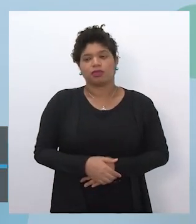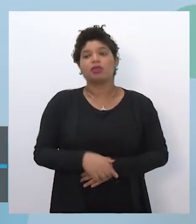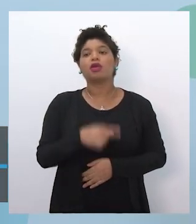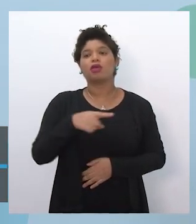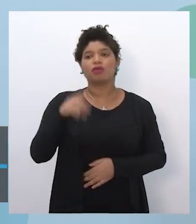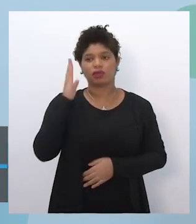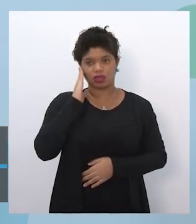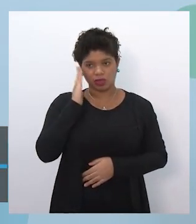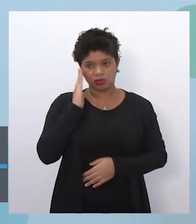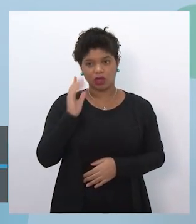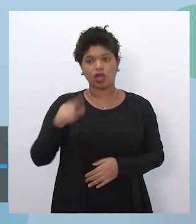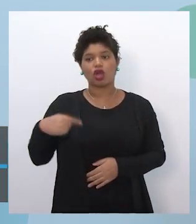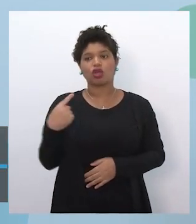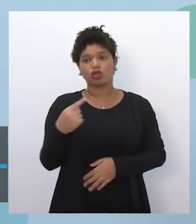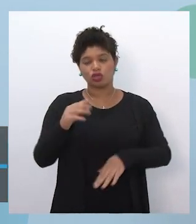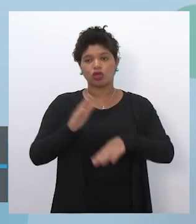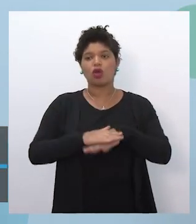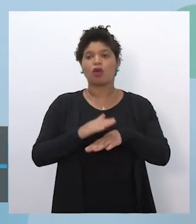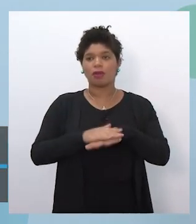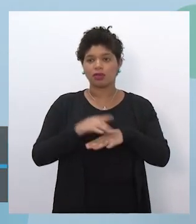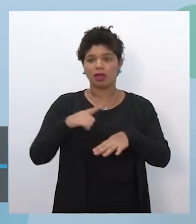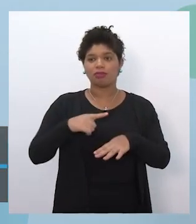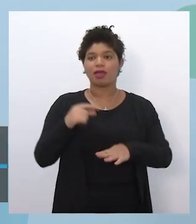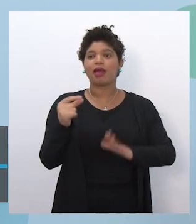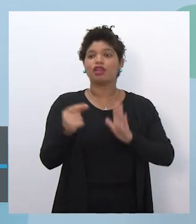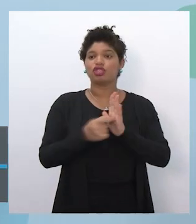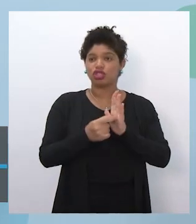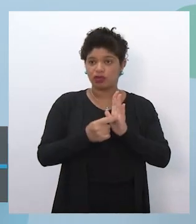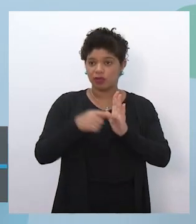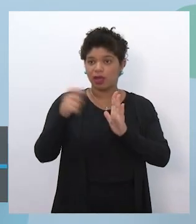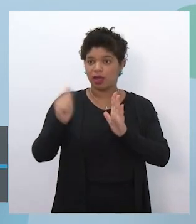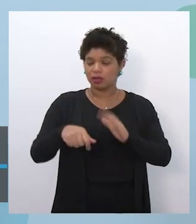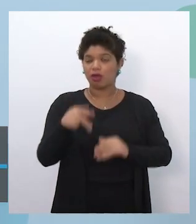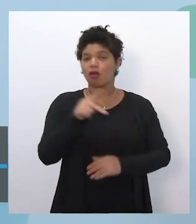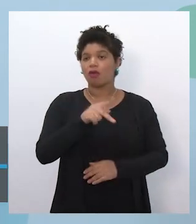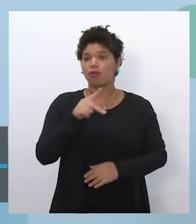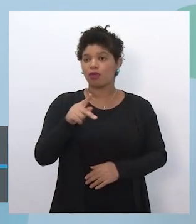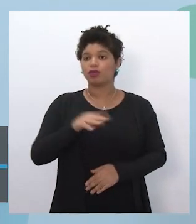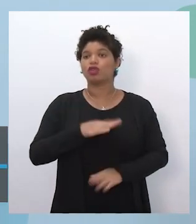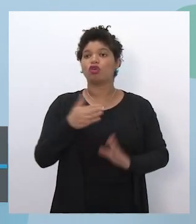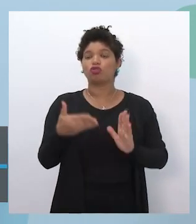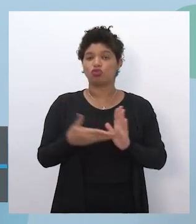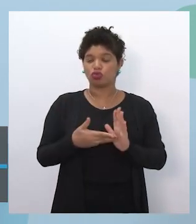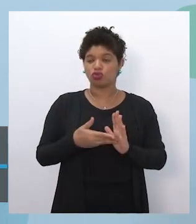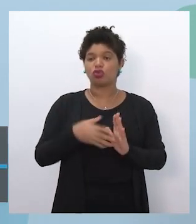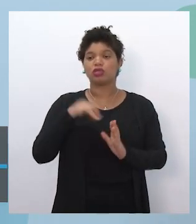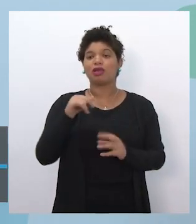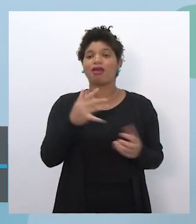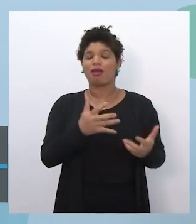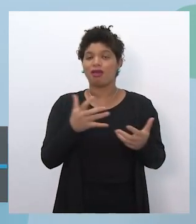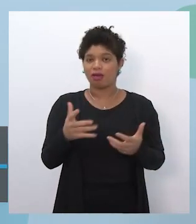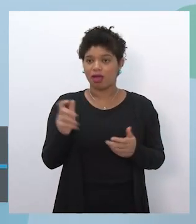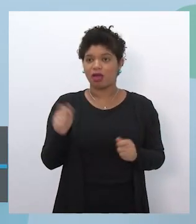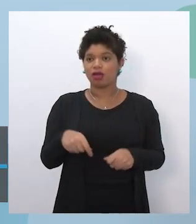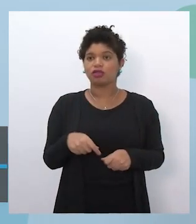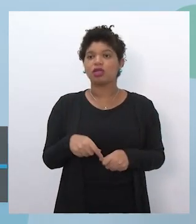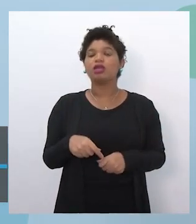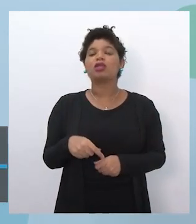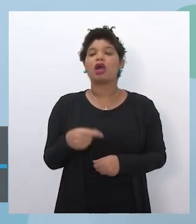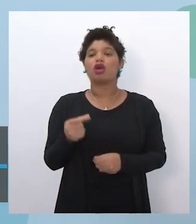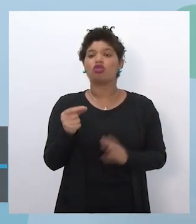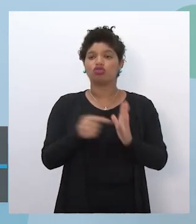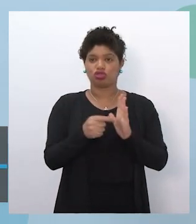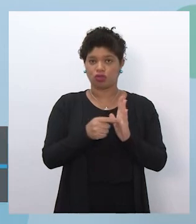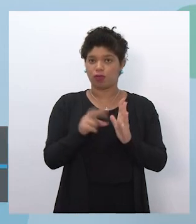a gente fez uma aquisição de chips suficiente para todos os professores que quisessem aderirem e receberem o chip.